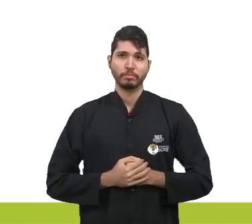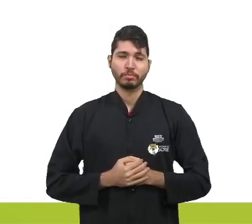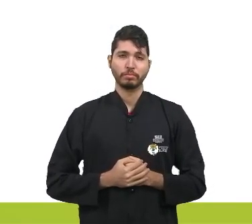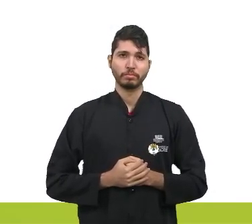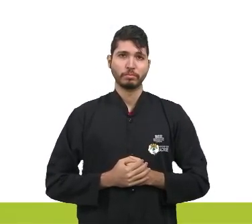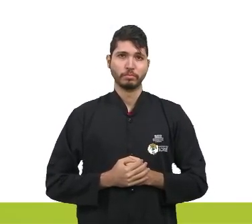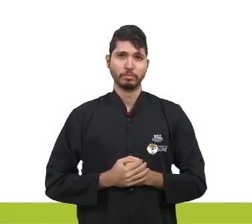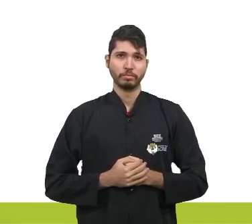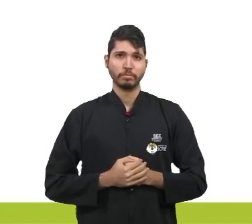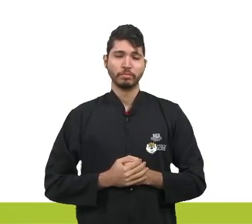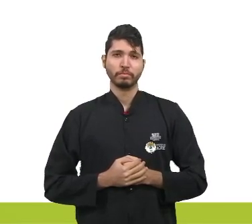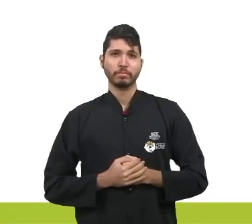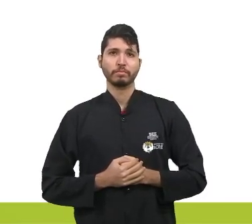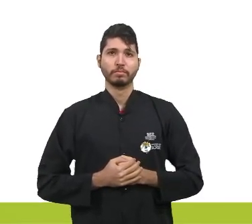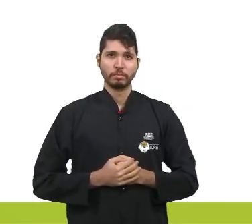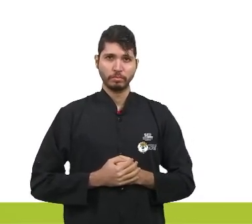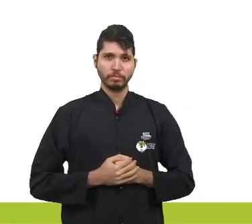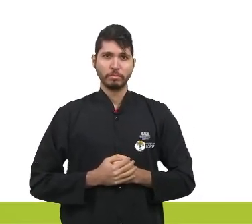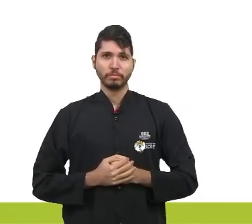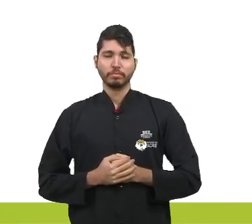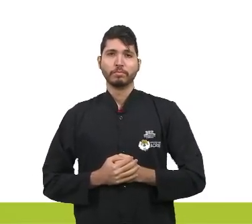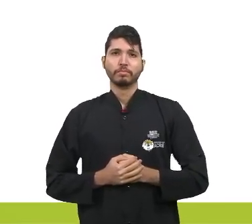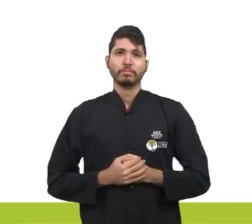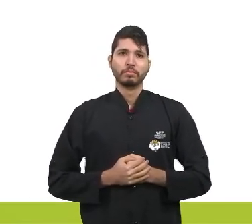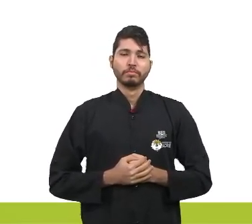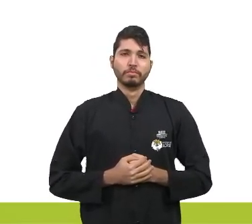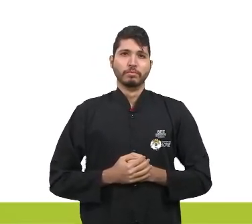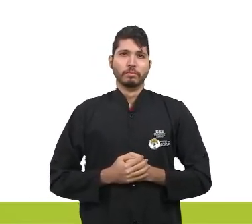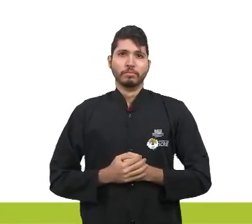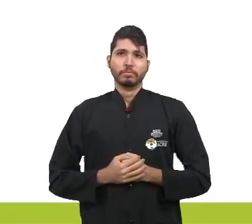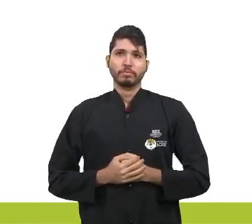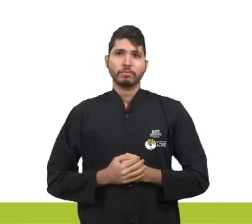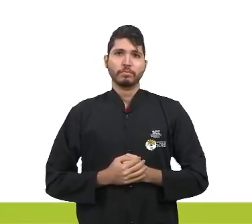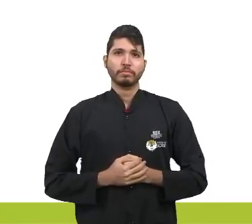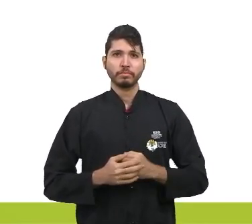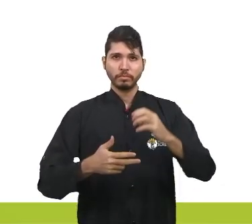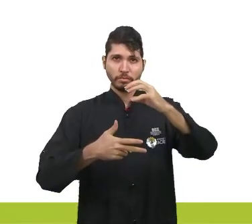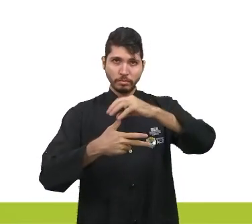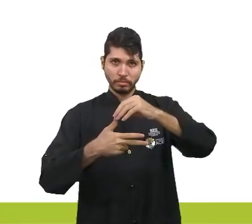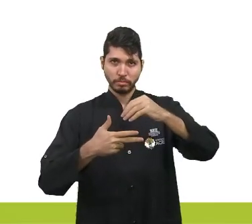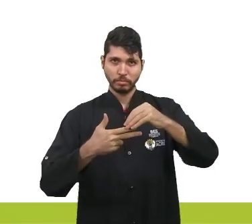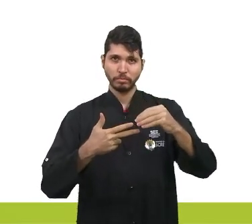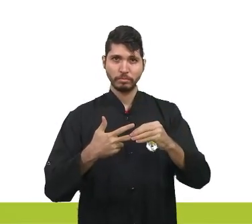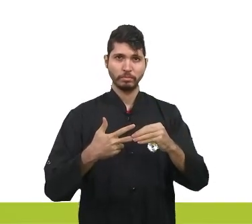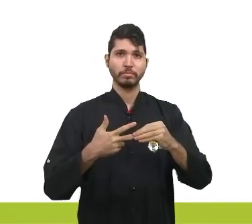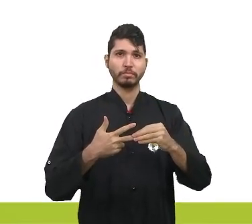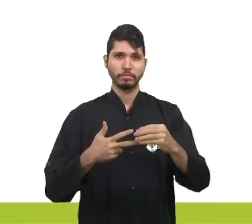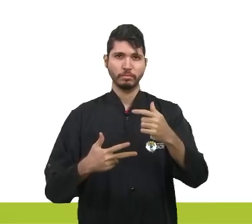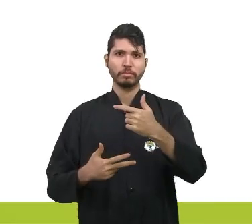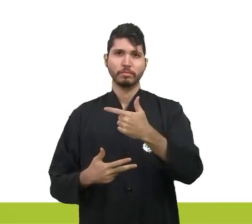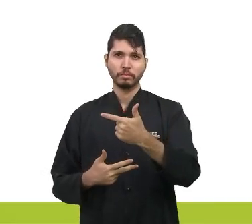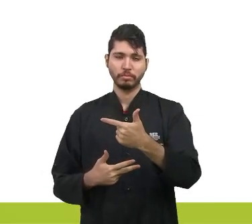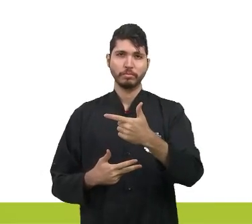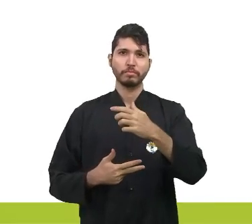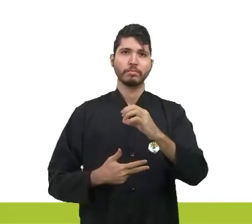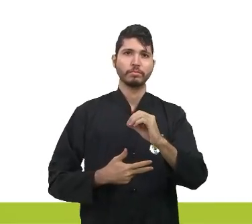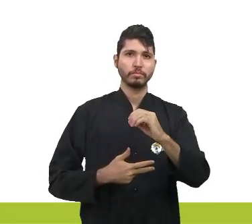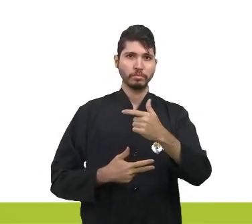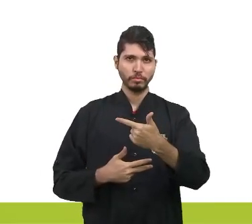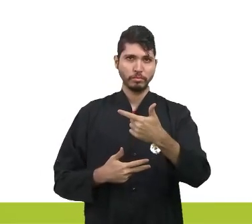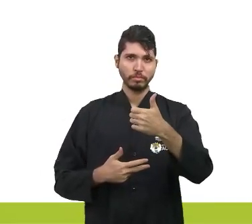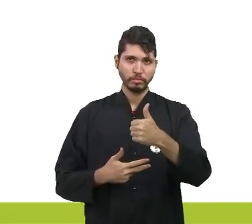tela, essa questão, ela esteve no Enem de 2021. Então, acompanhem